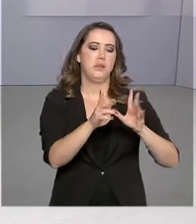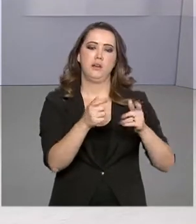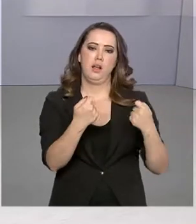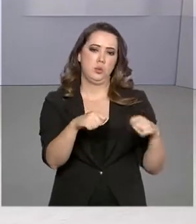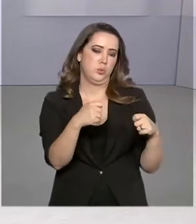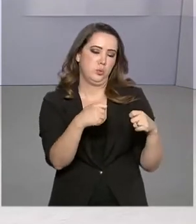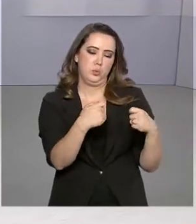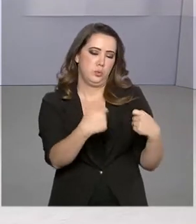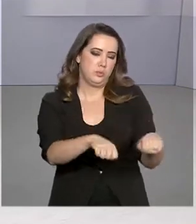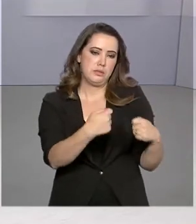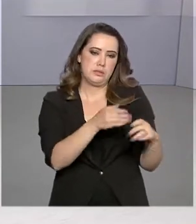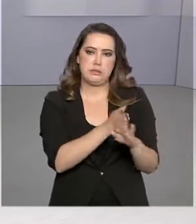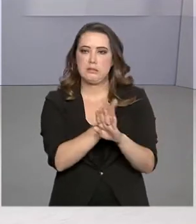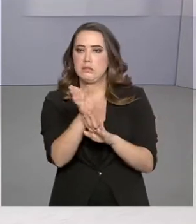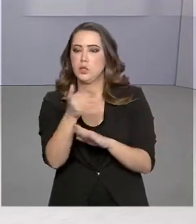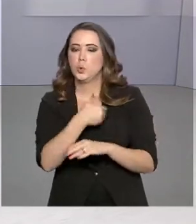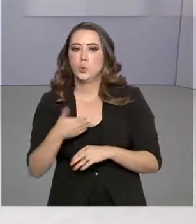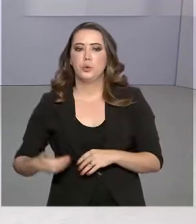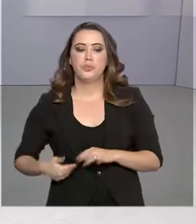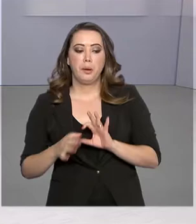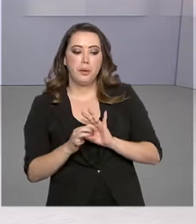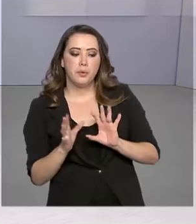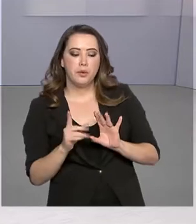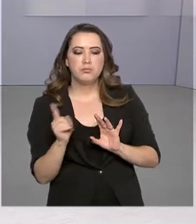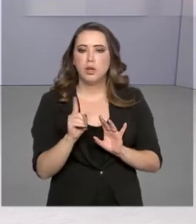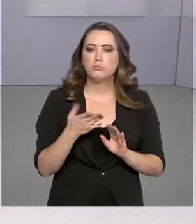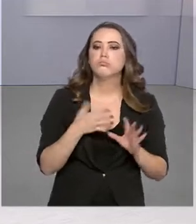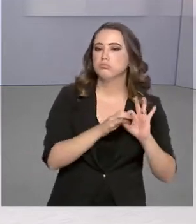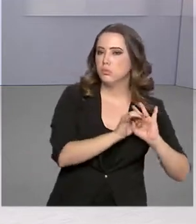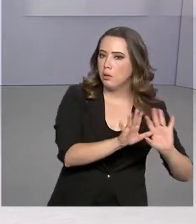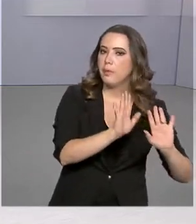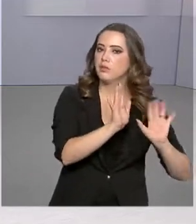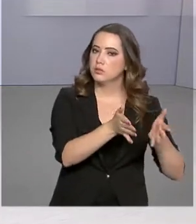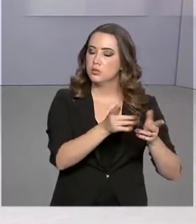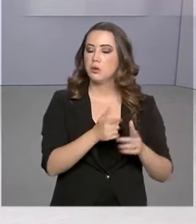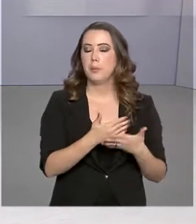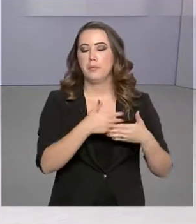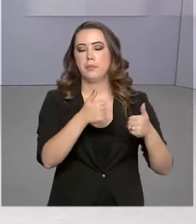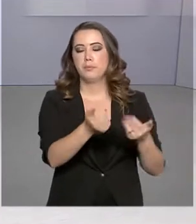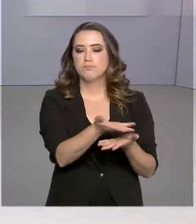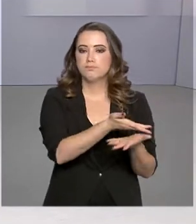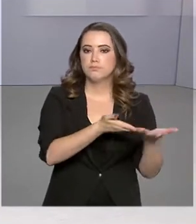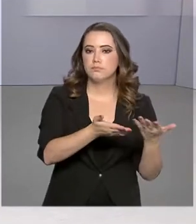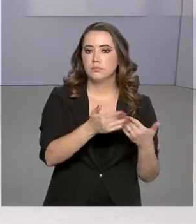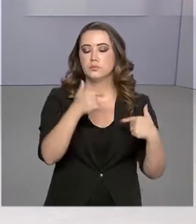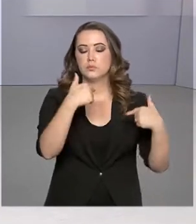para funcionarem. A ideia do governo é permitir um melhor ambiente de negócios no Brasil.